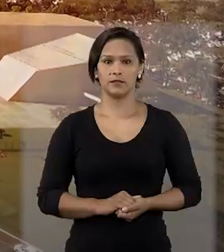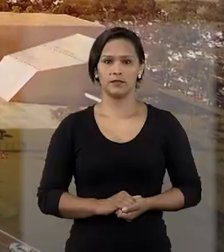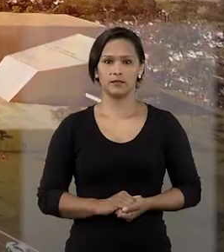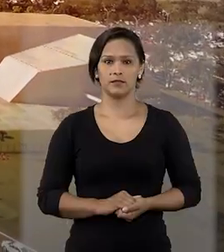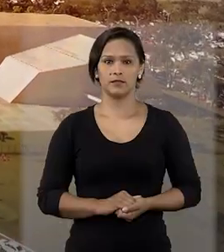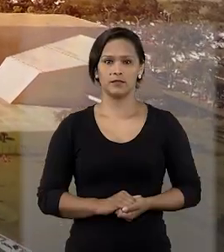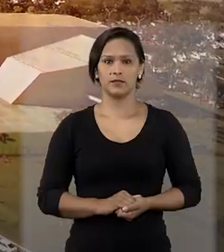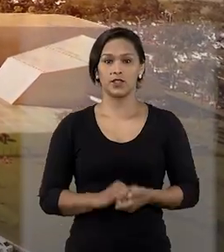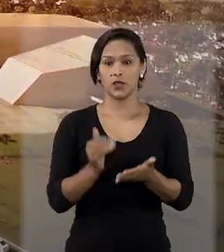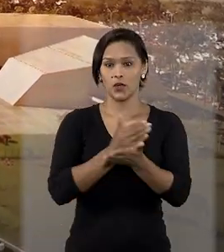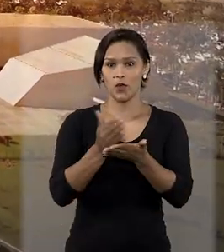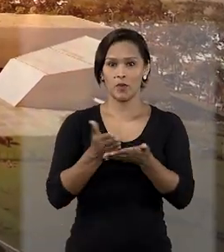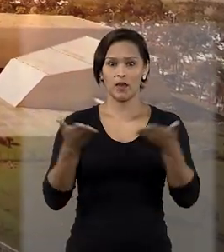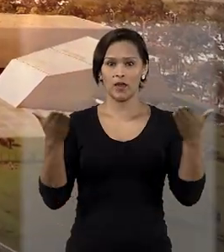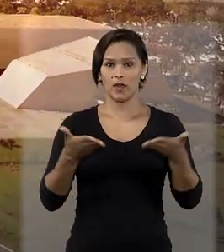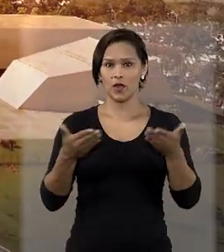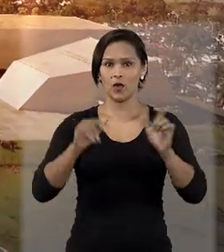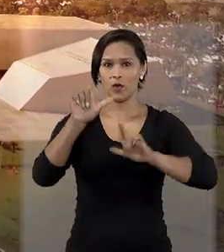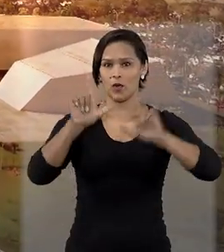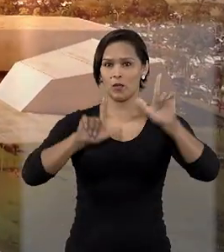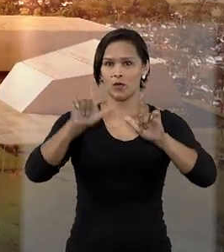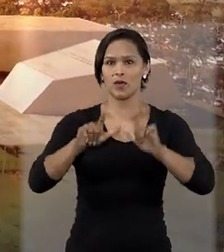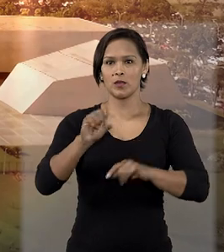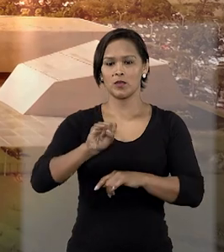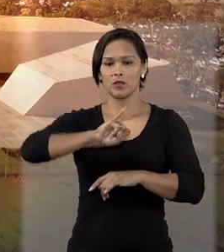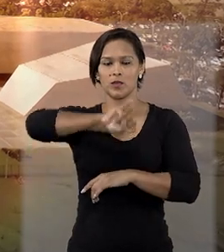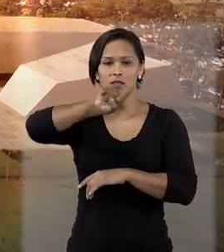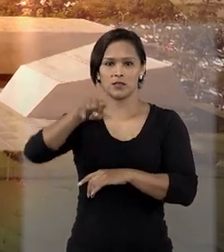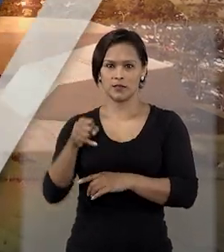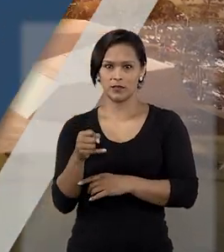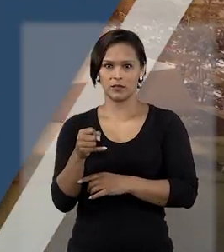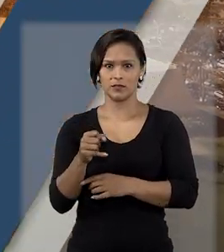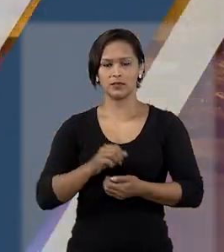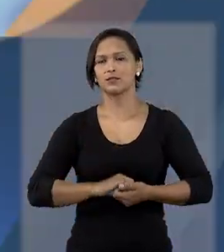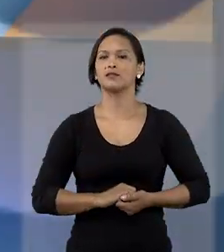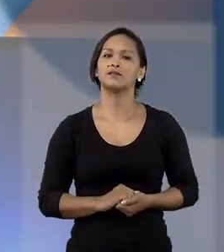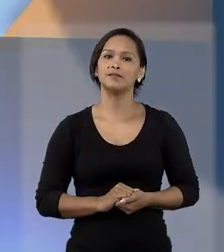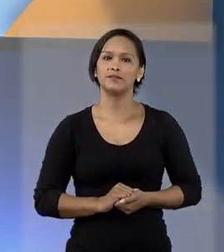Começa agora o programa do Superior Tribunal de Justiça.